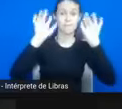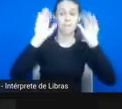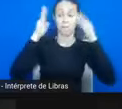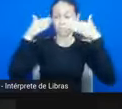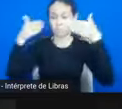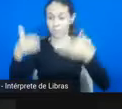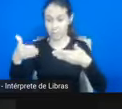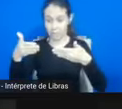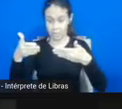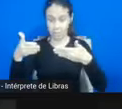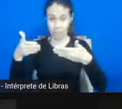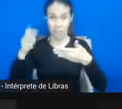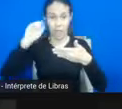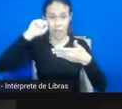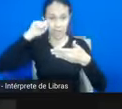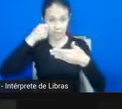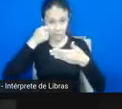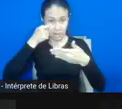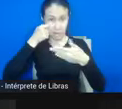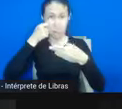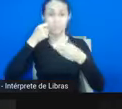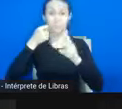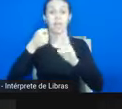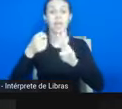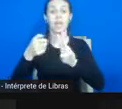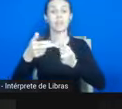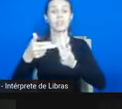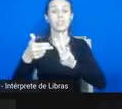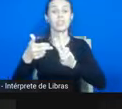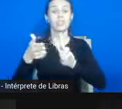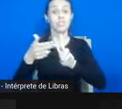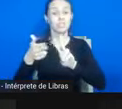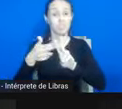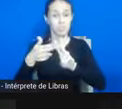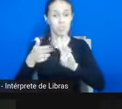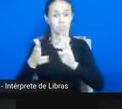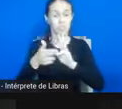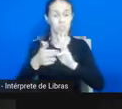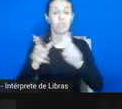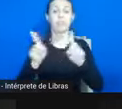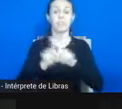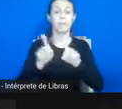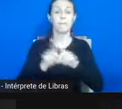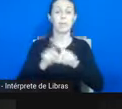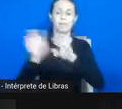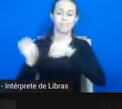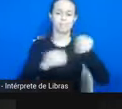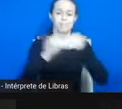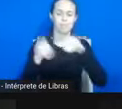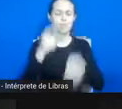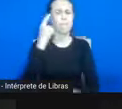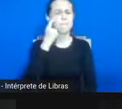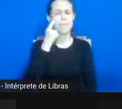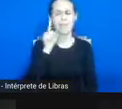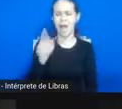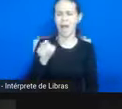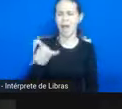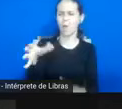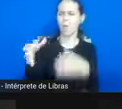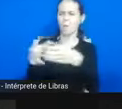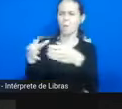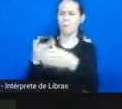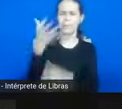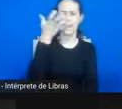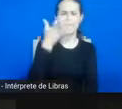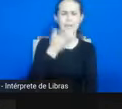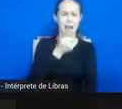migrantes. dizer, bom, olha a riqueza que a gente pode ter lá no terceiro ano. Ah, mas eles são muito pequenos. Não são, não. No momento